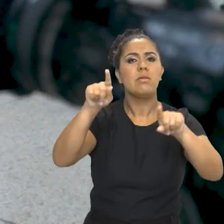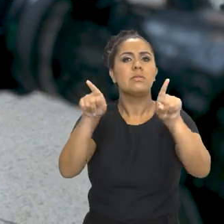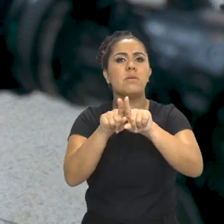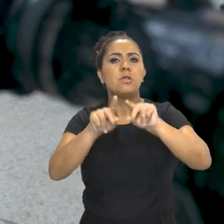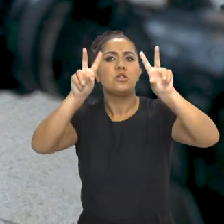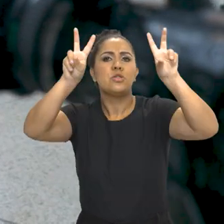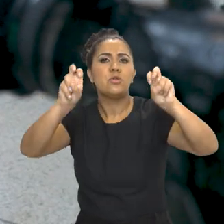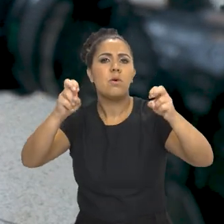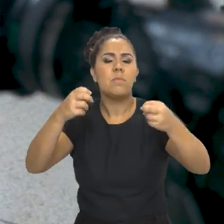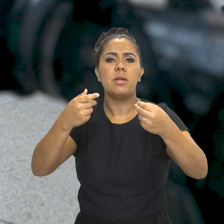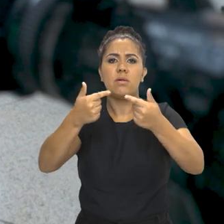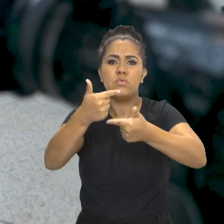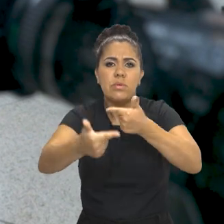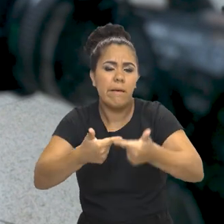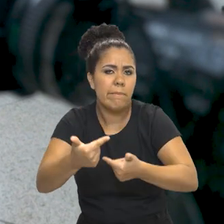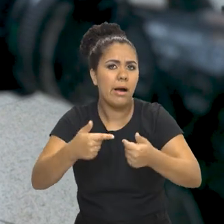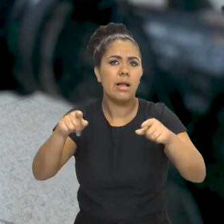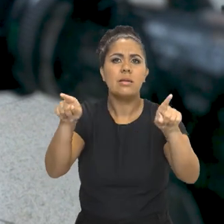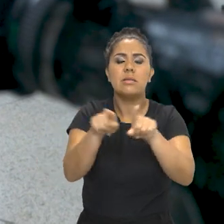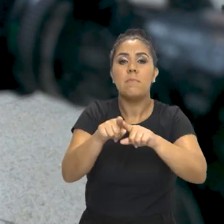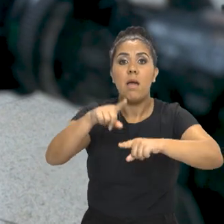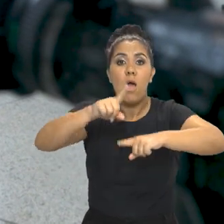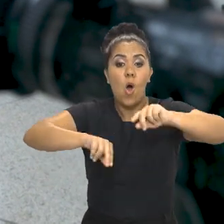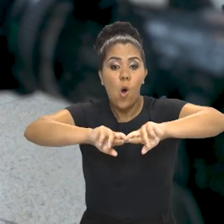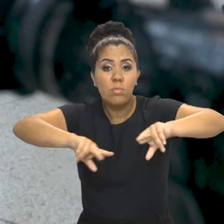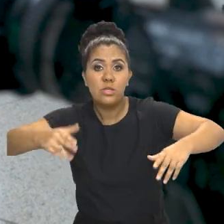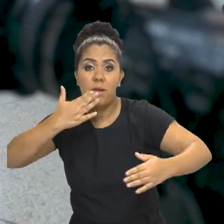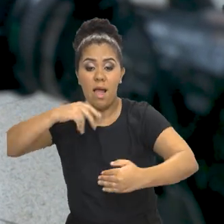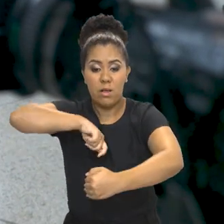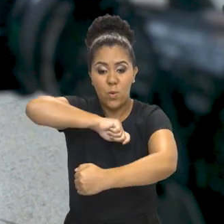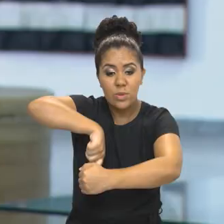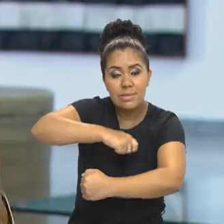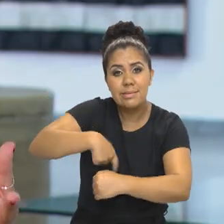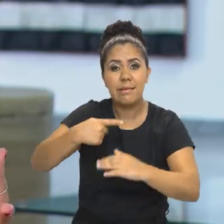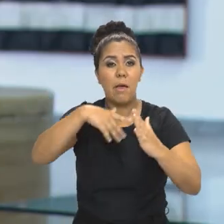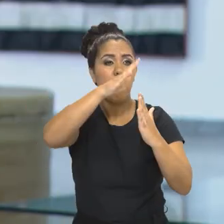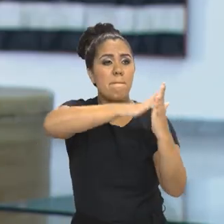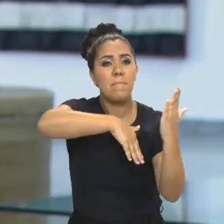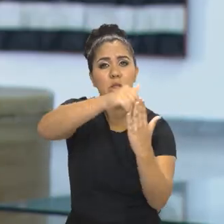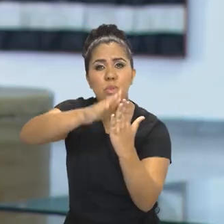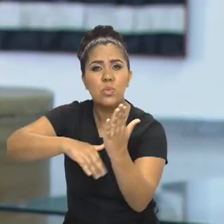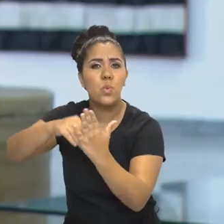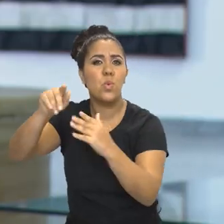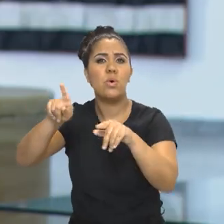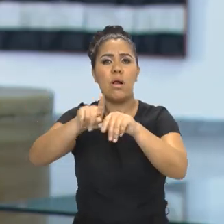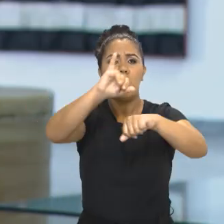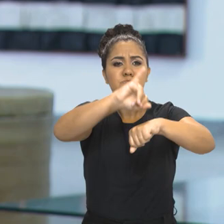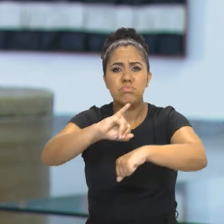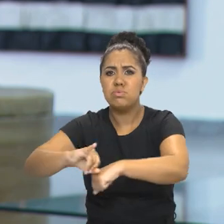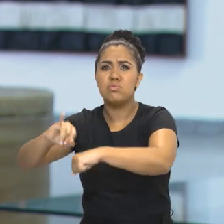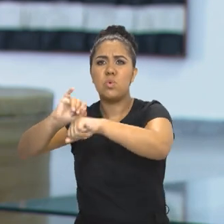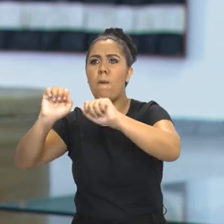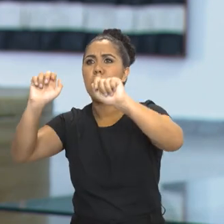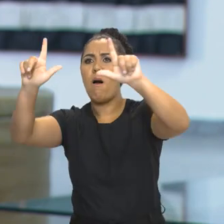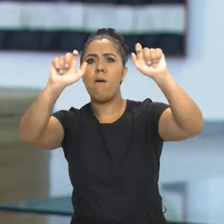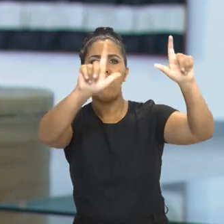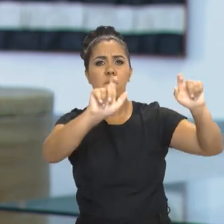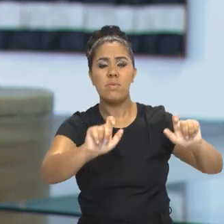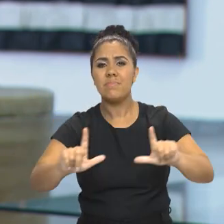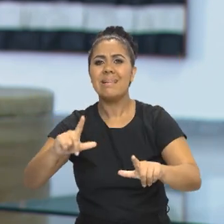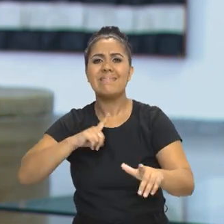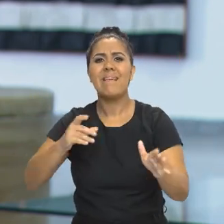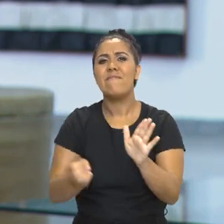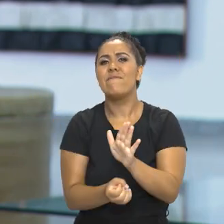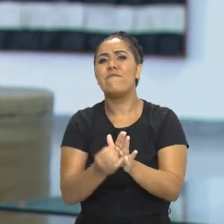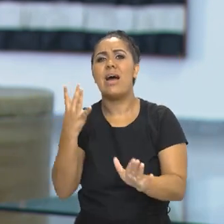relação ao trabalho, com relação a objetos de cozinha, pinturas, esculturas, então são várias formas